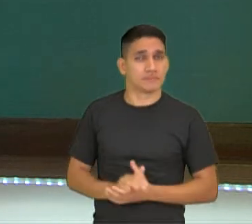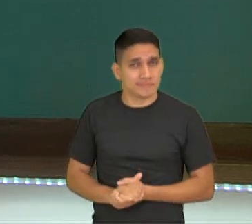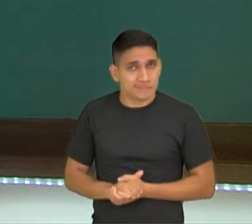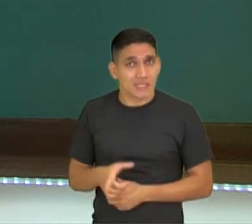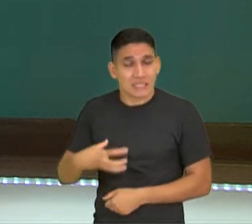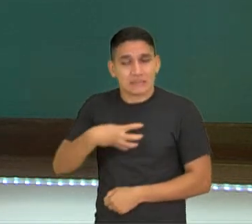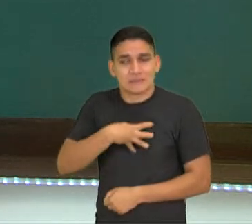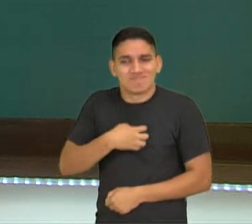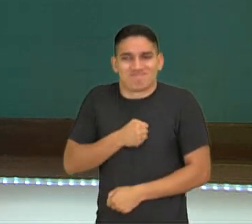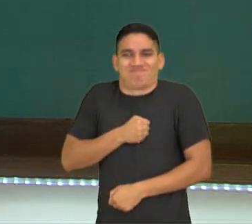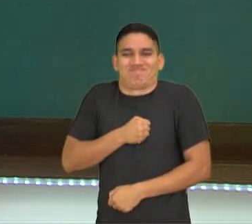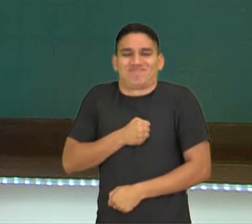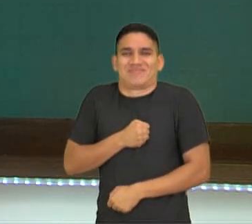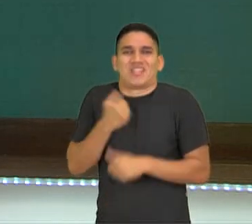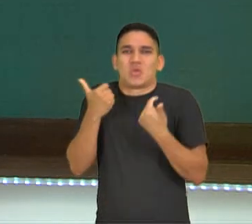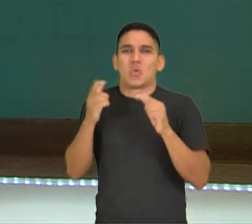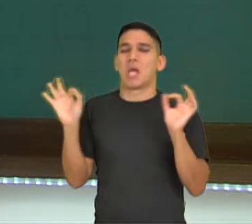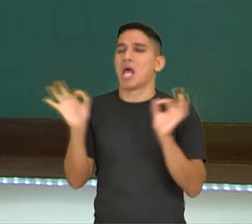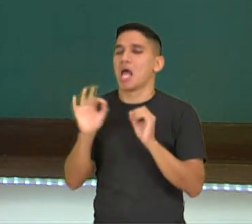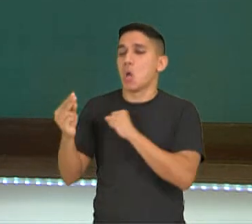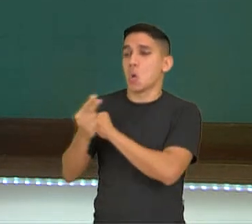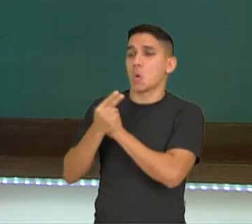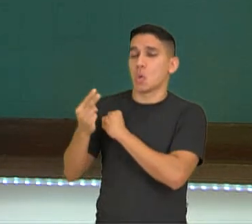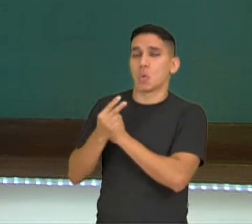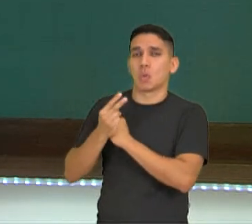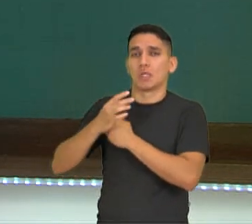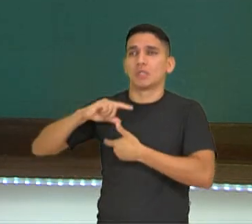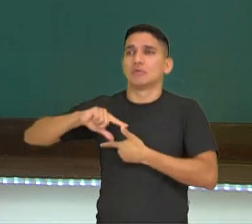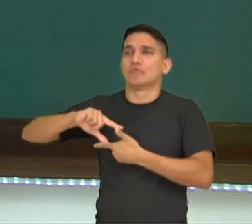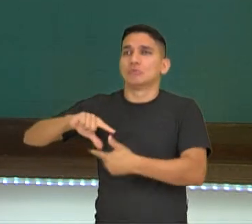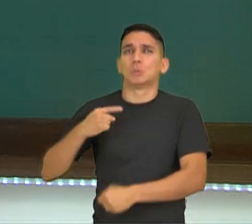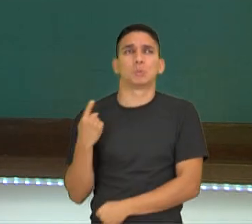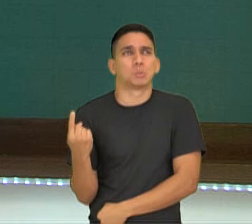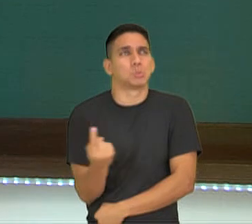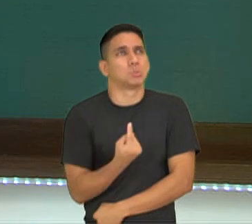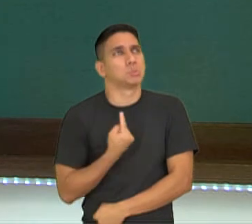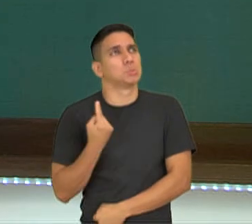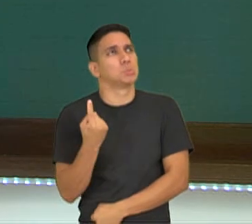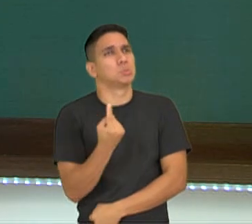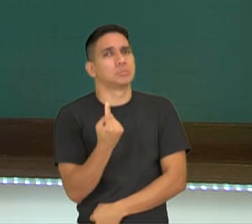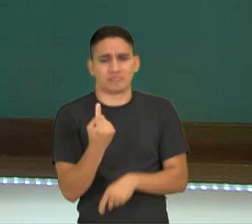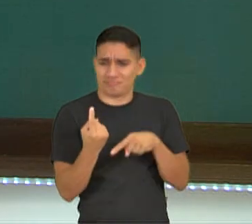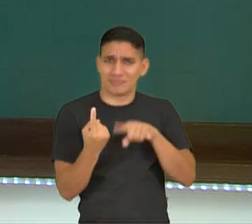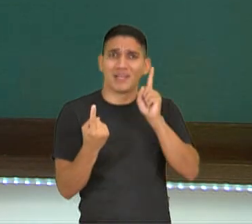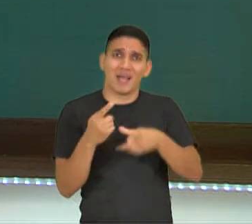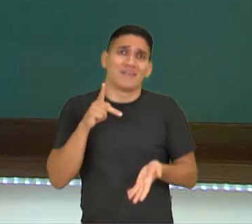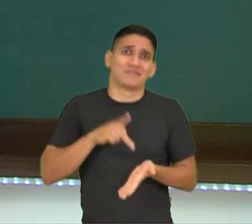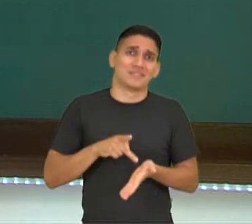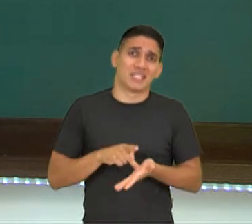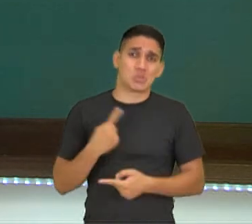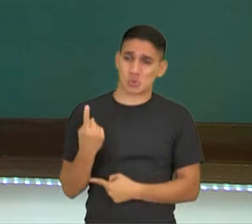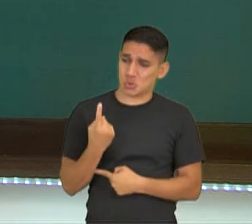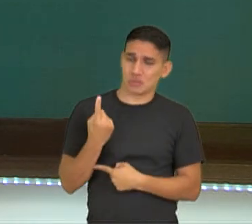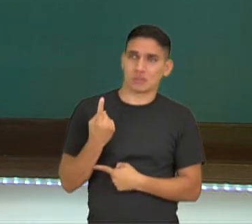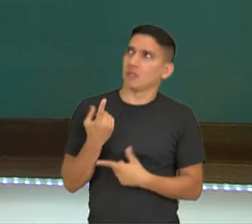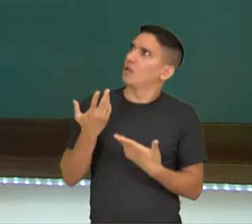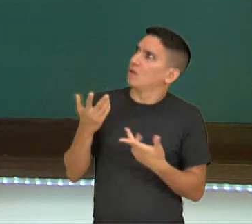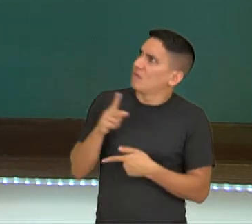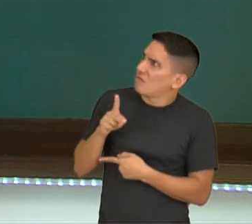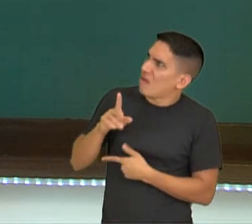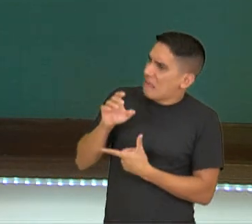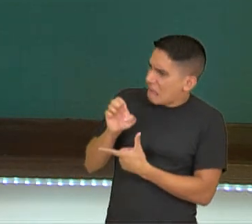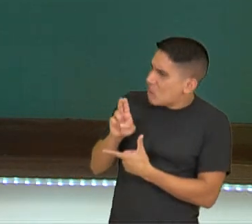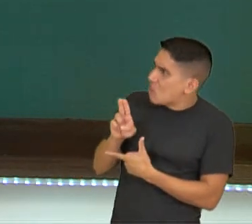desnudo nos corredores da solidão. Solidão é estar só mesmo. Professora, então esse eu